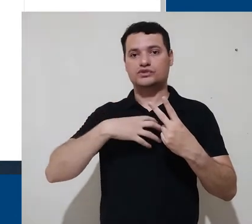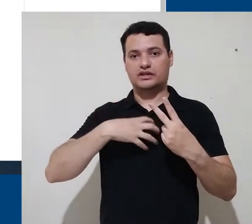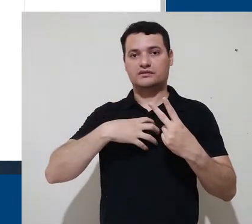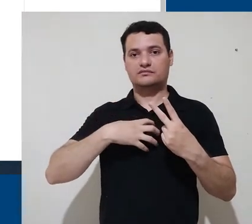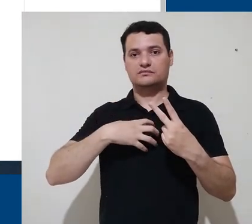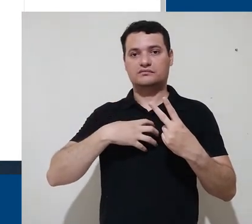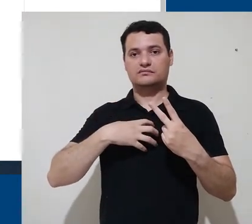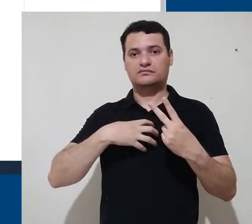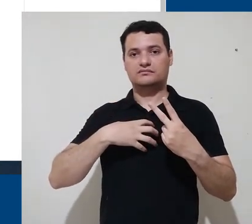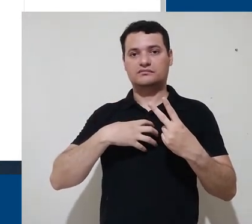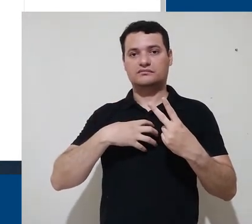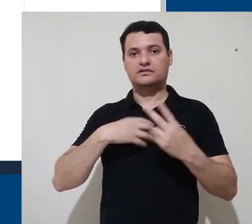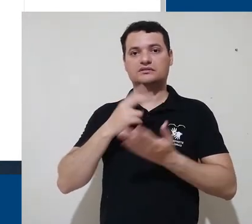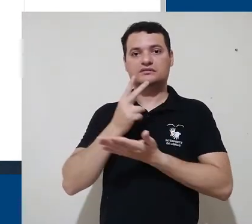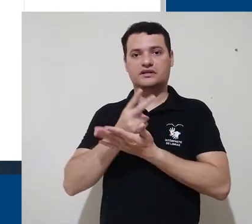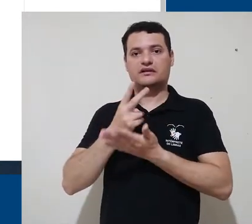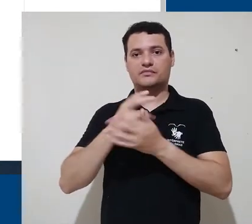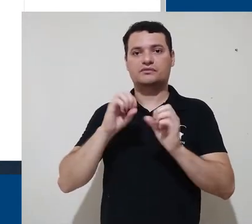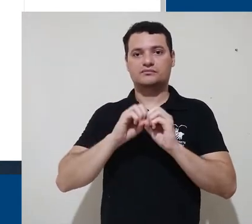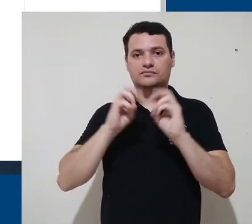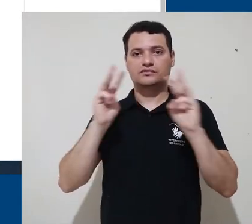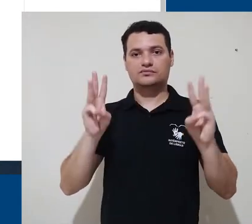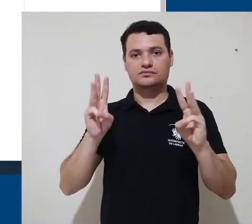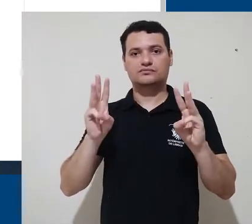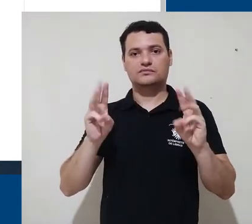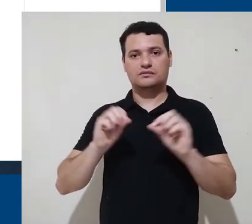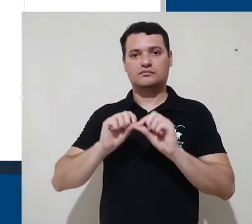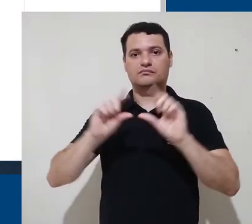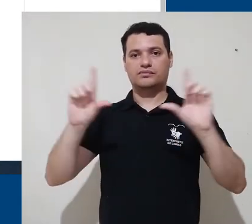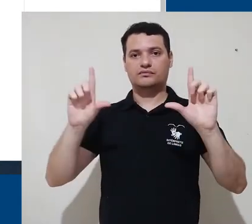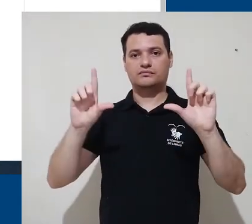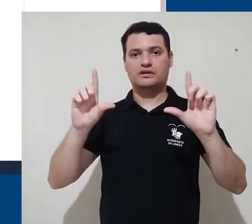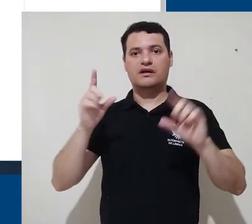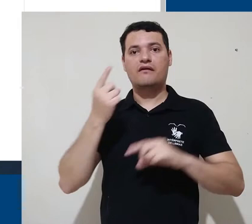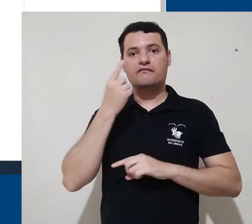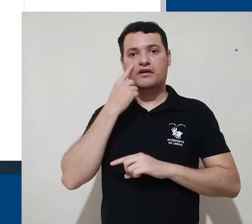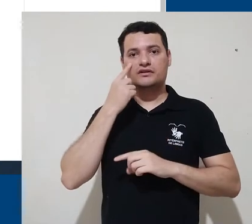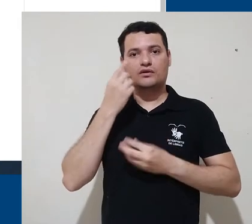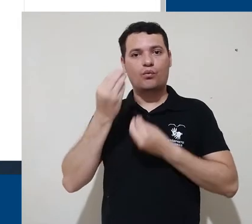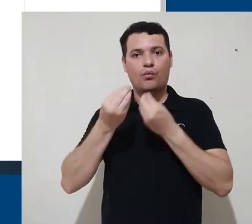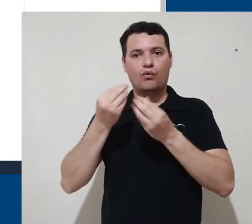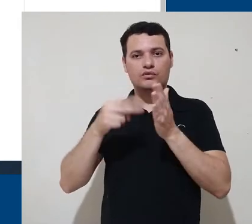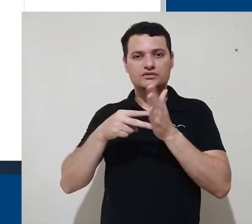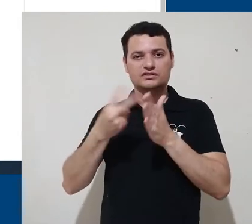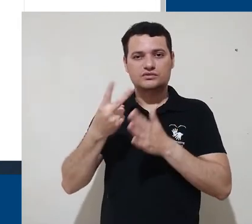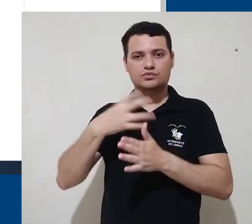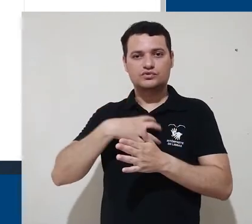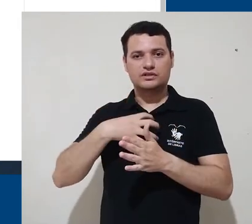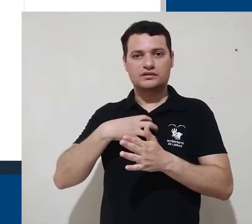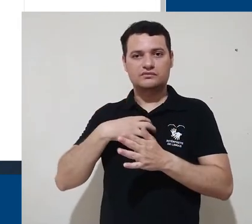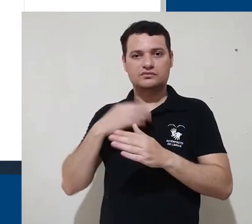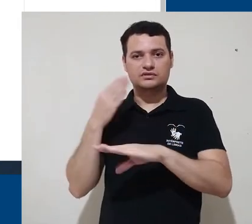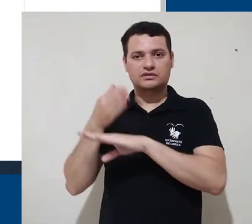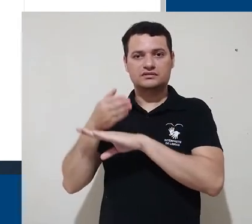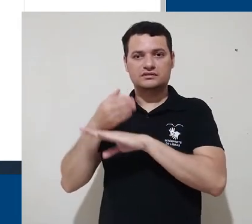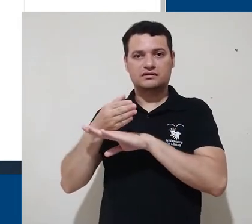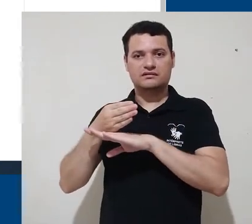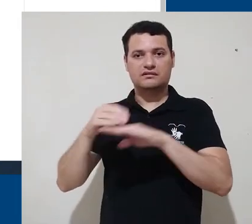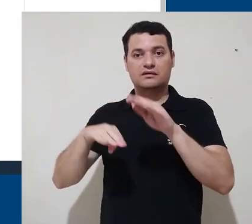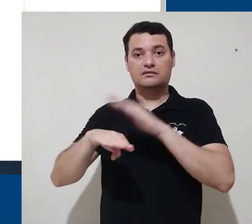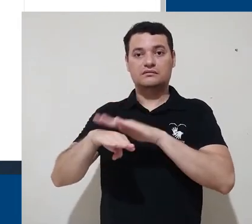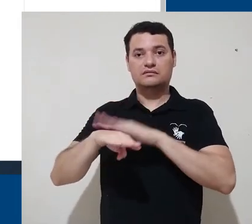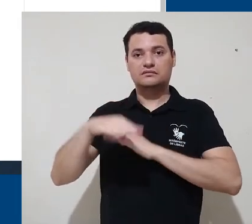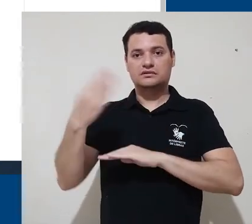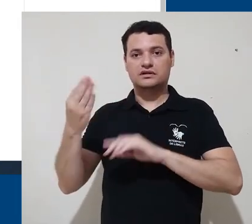as instalações do Moodle. Para acessar a tela de login do Moodle, você pode vir aqui no direito,